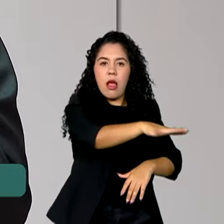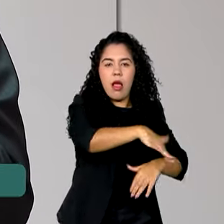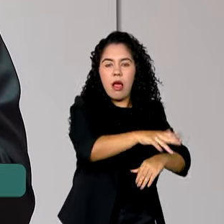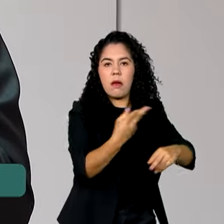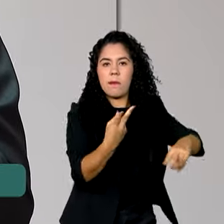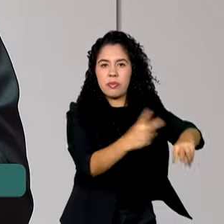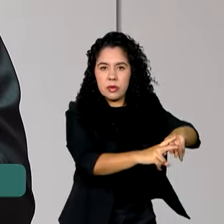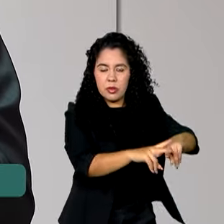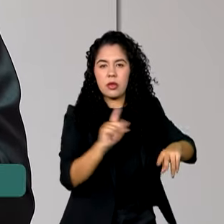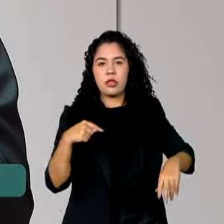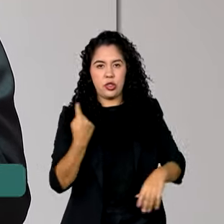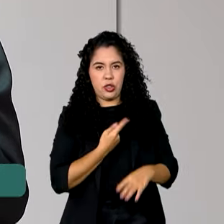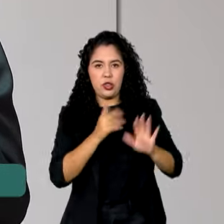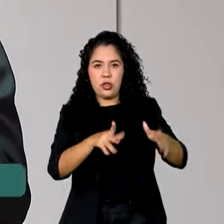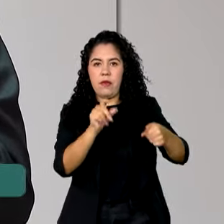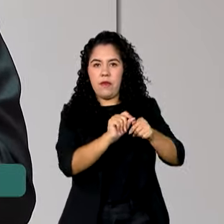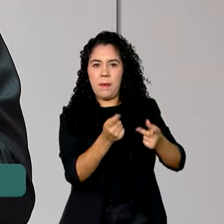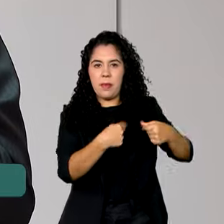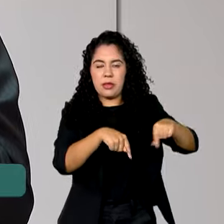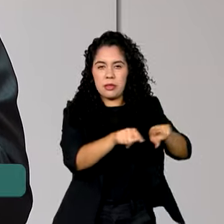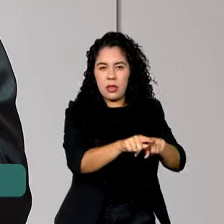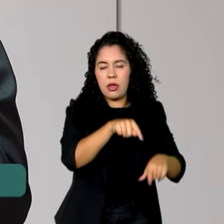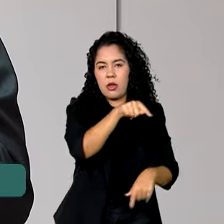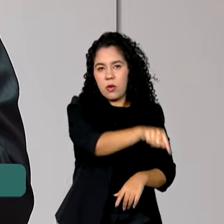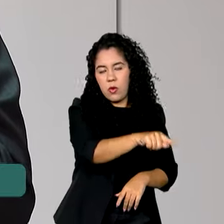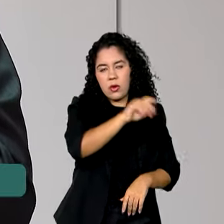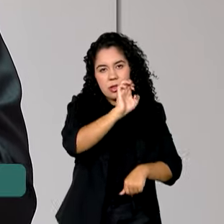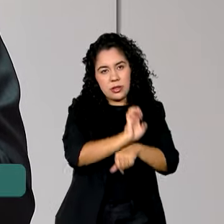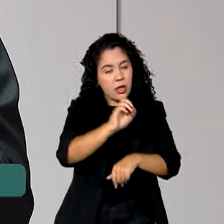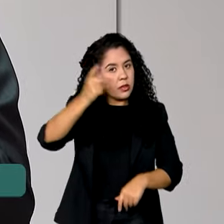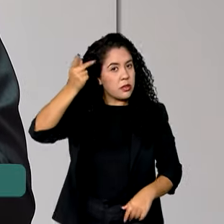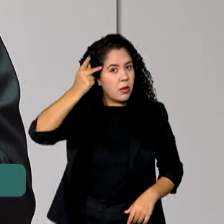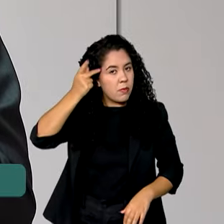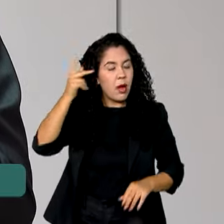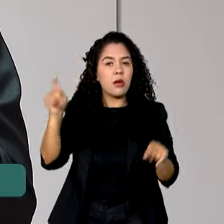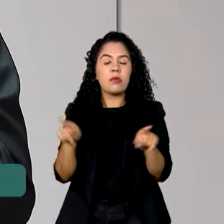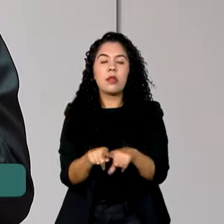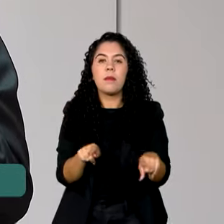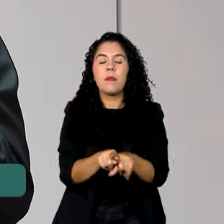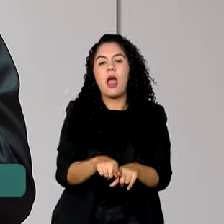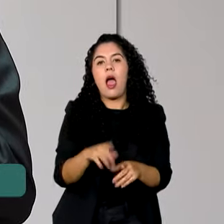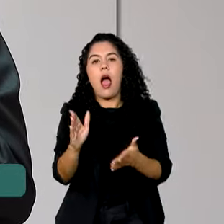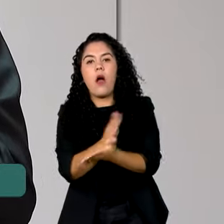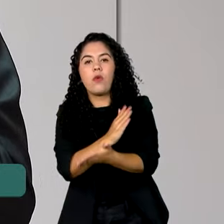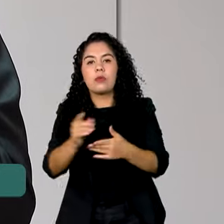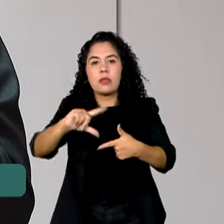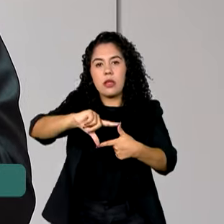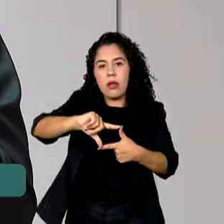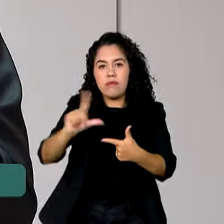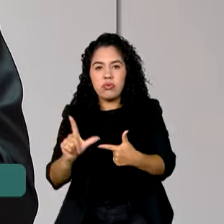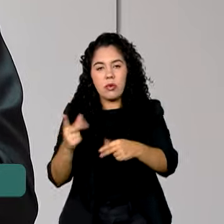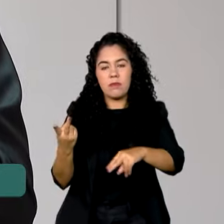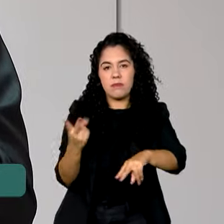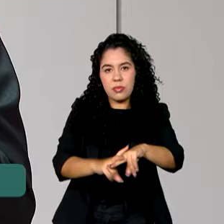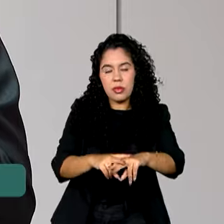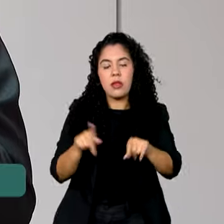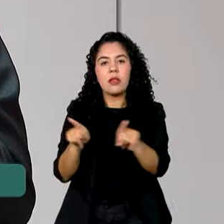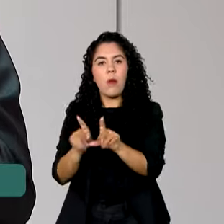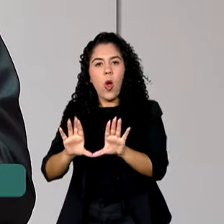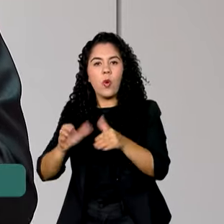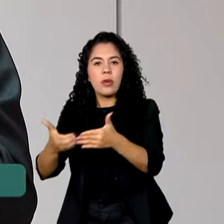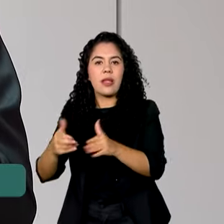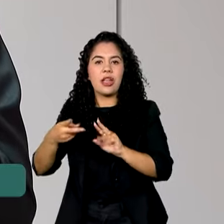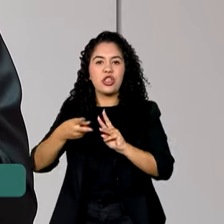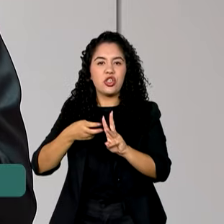parceria com o governo do estado de São Paulo, nós vamos atender aqueles que estão em semi-liberdade, nós vamos atender comunidades indígenas de São Paulo,